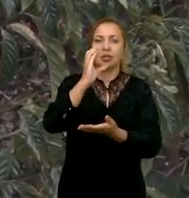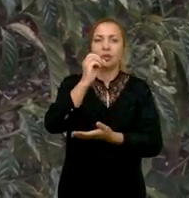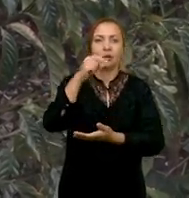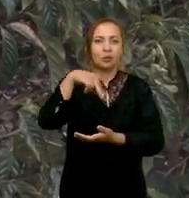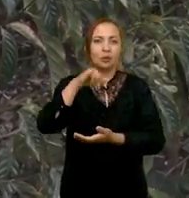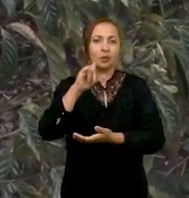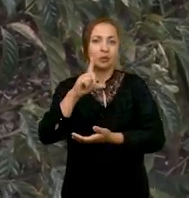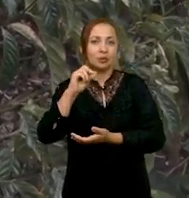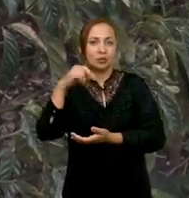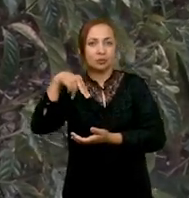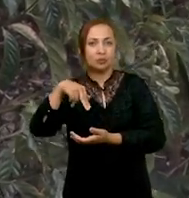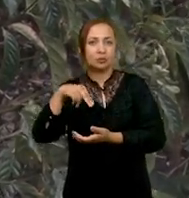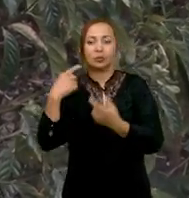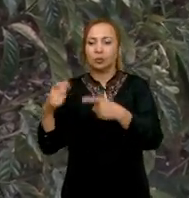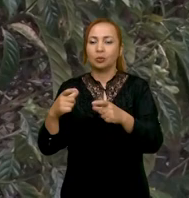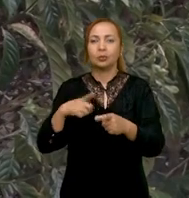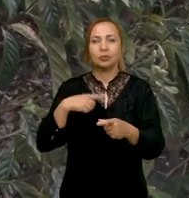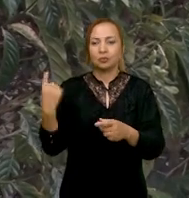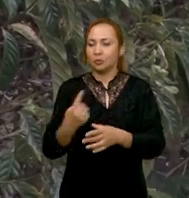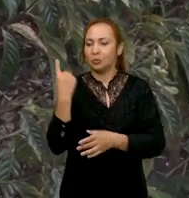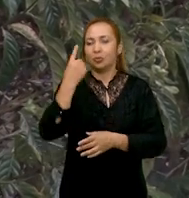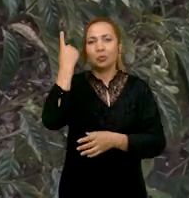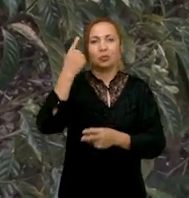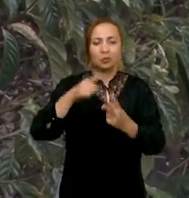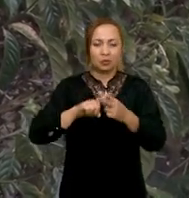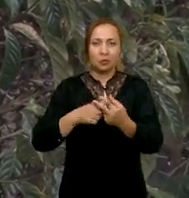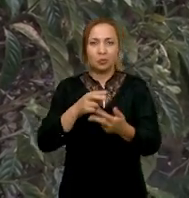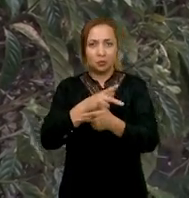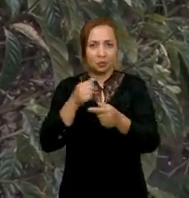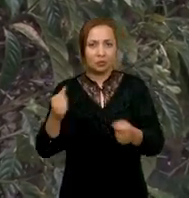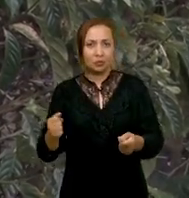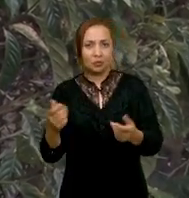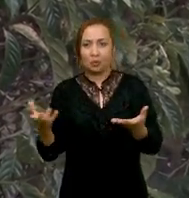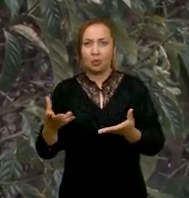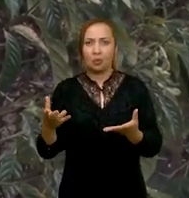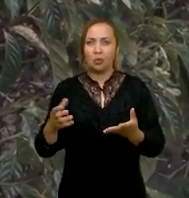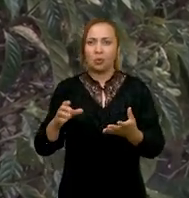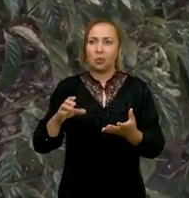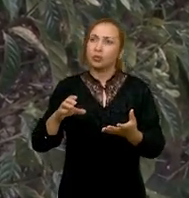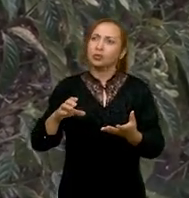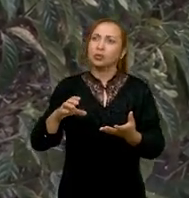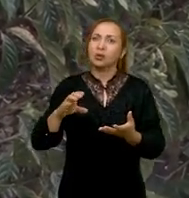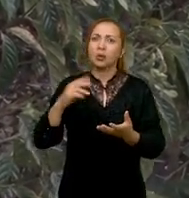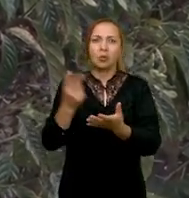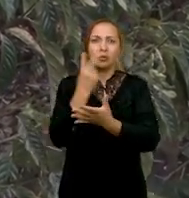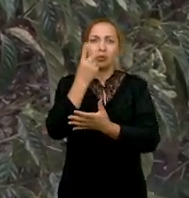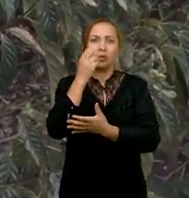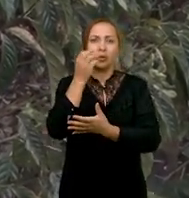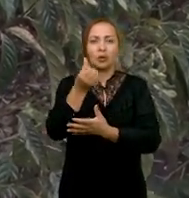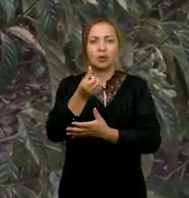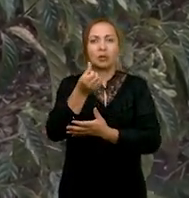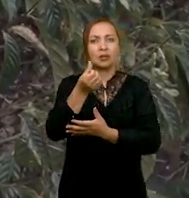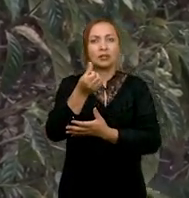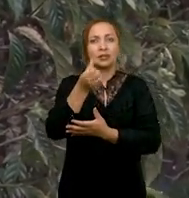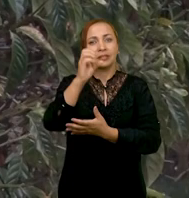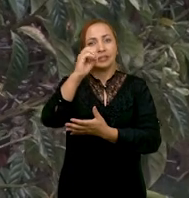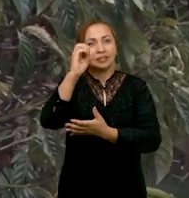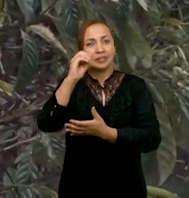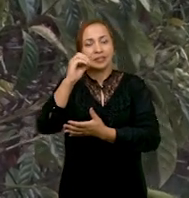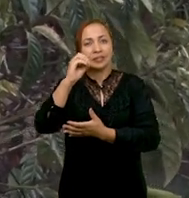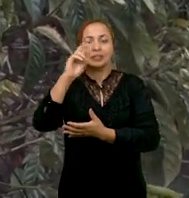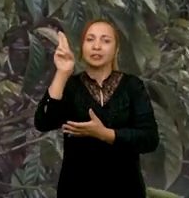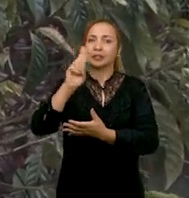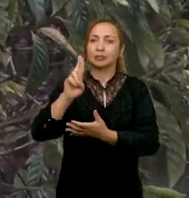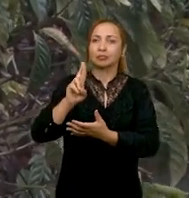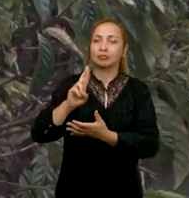custo inferior, ele vai ter uma alta produtividade, né? Hoje, a saca do café conilon está de R$ R 500, R 600,